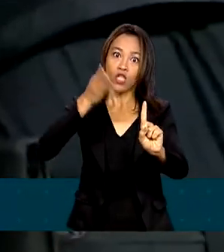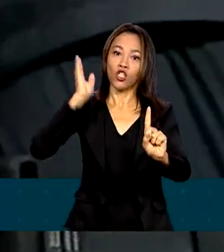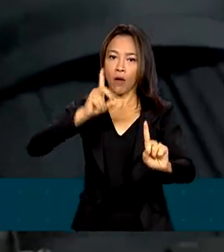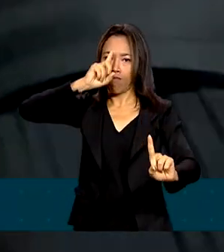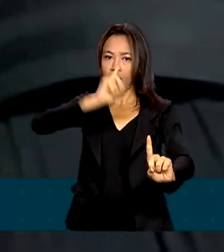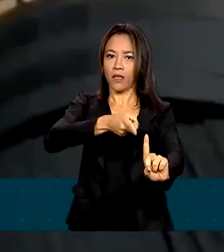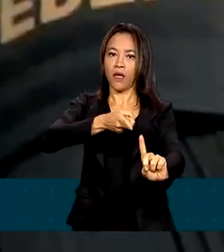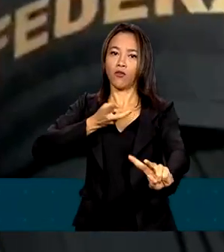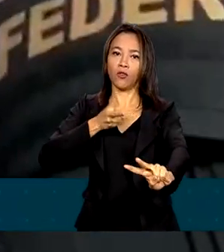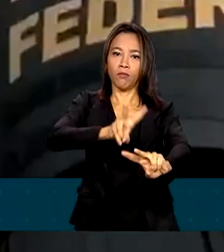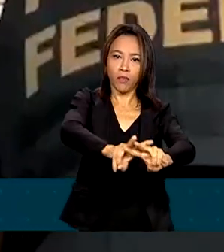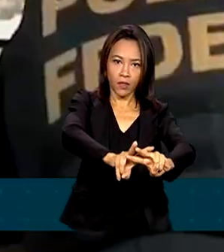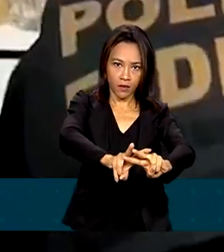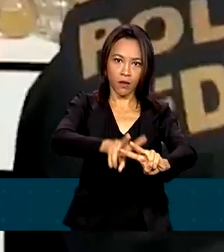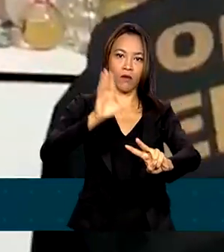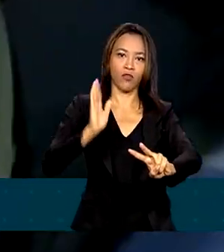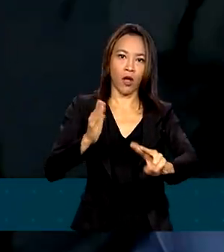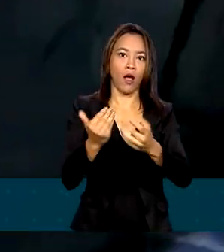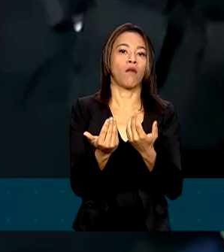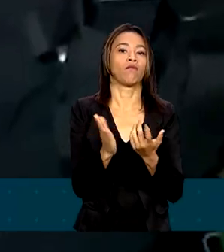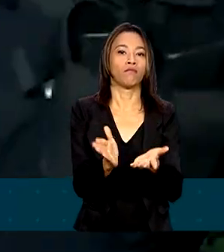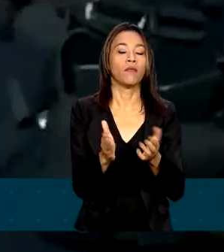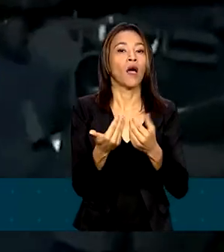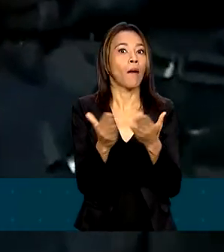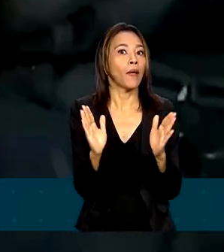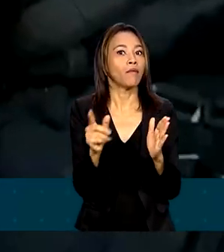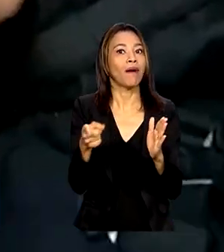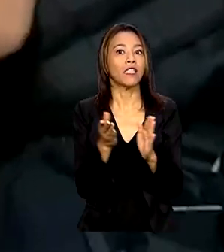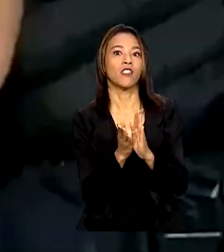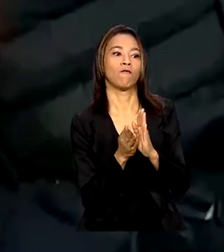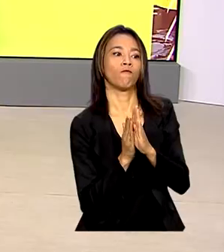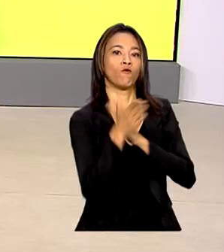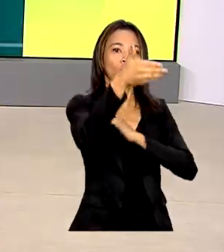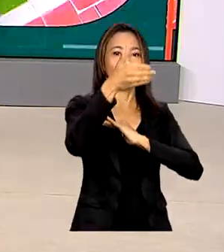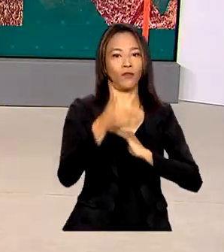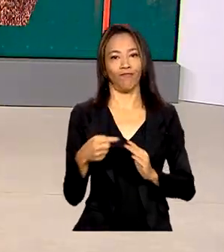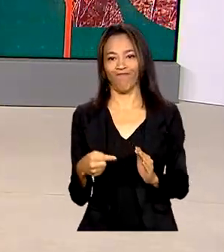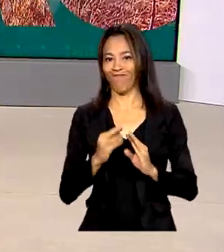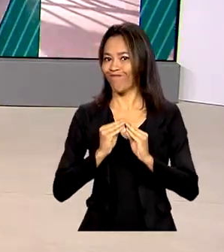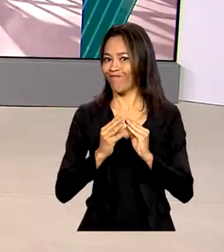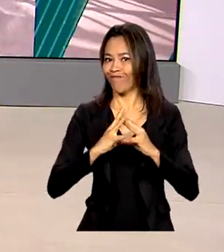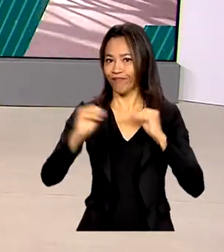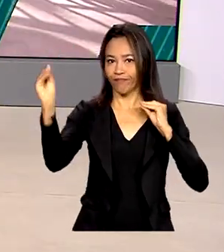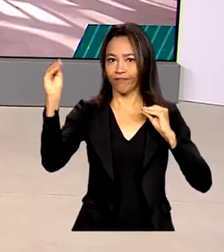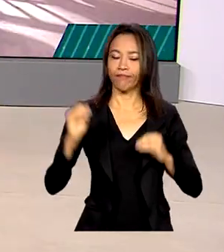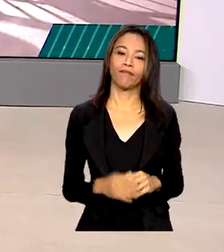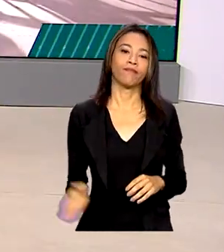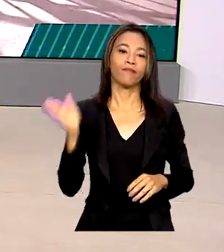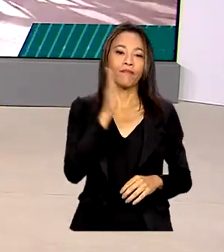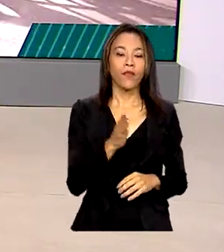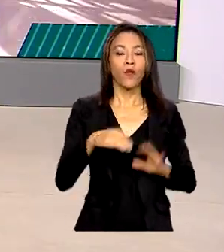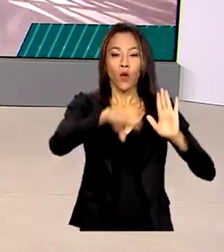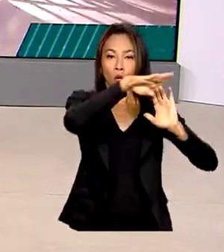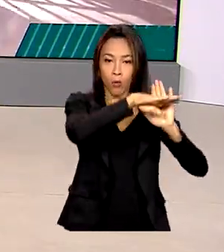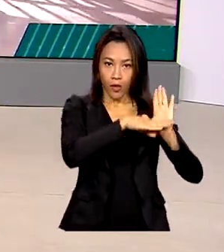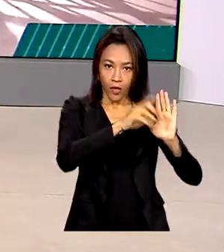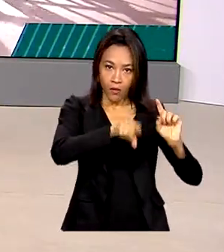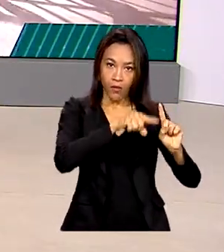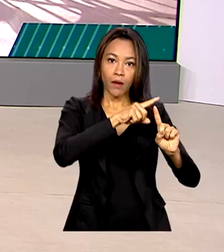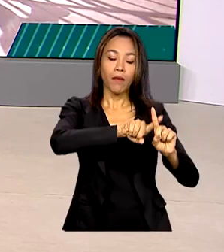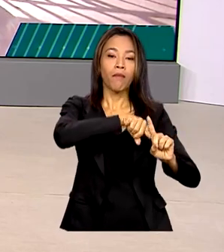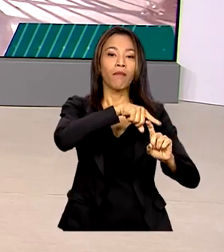o mandado de prisão temporária aberto, ainda estão foragidos. O programa Mais Médicos será